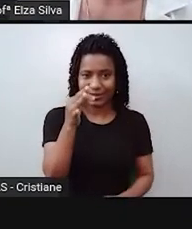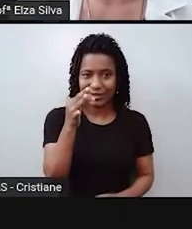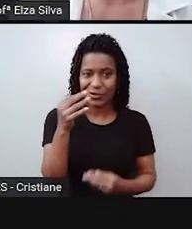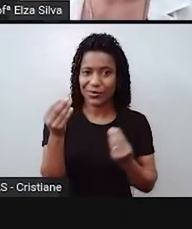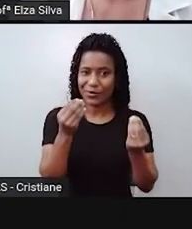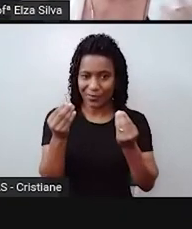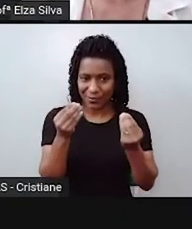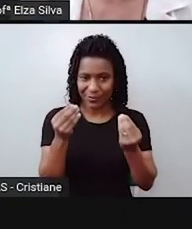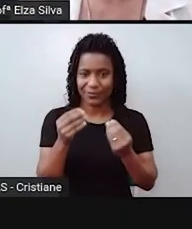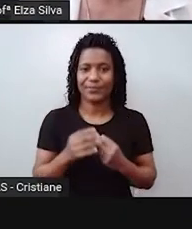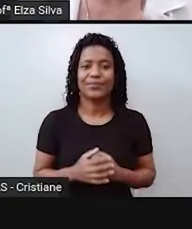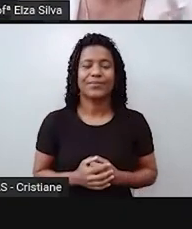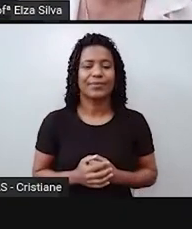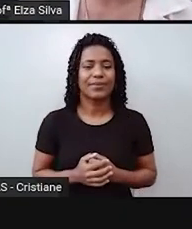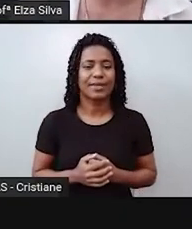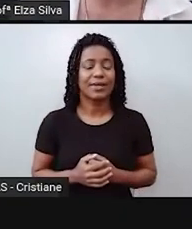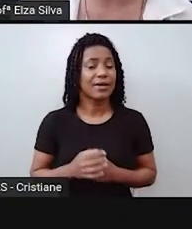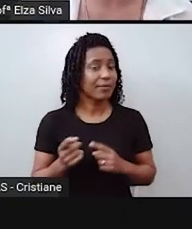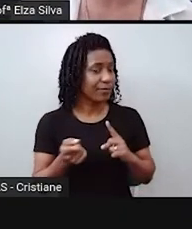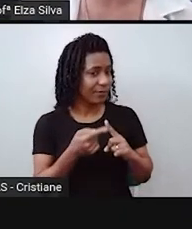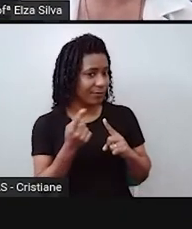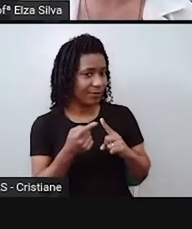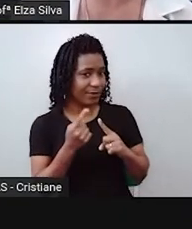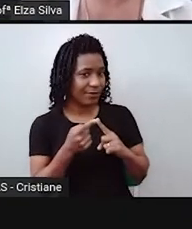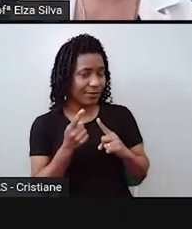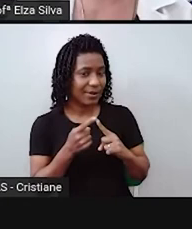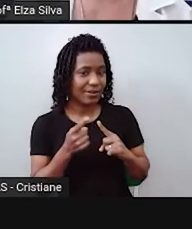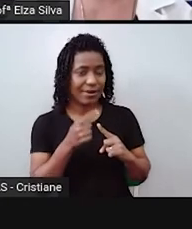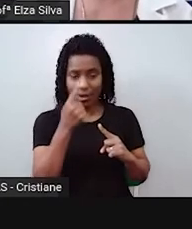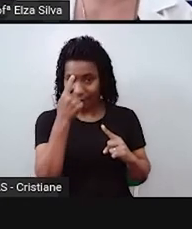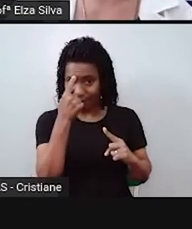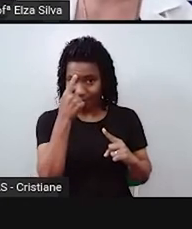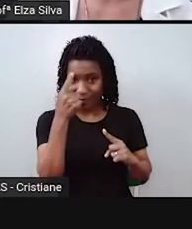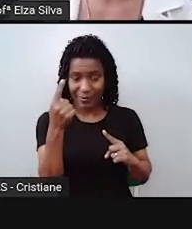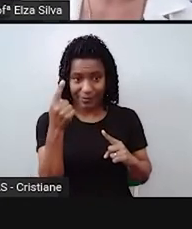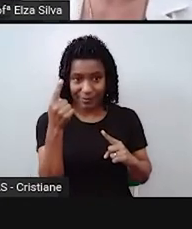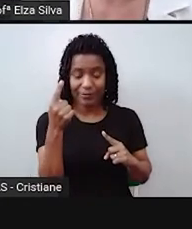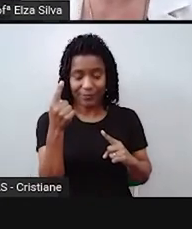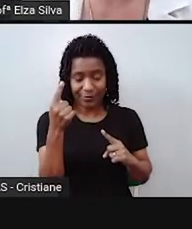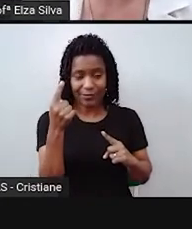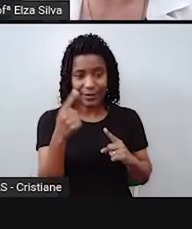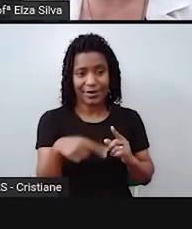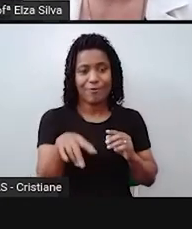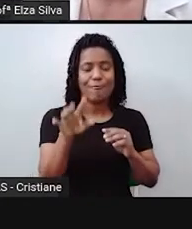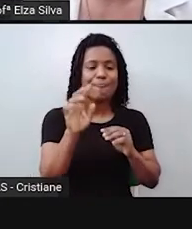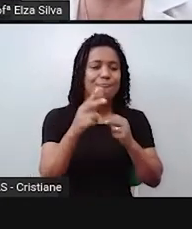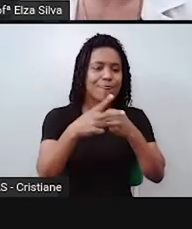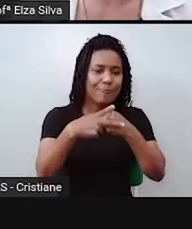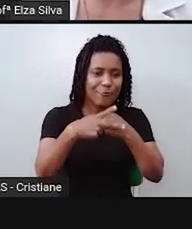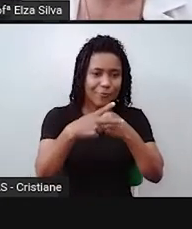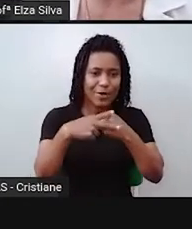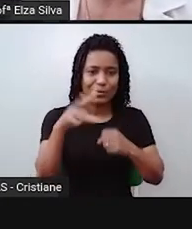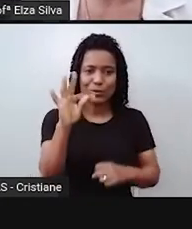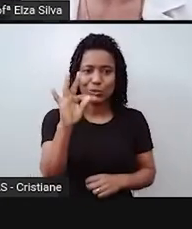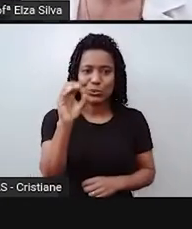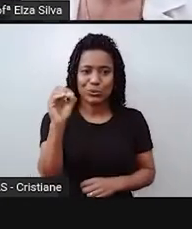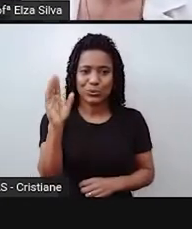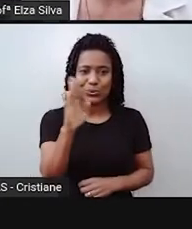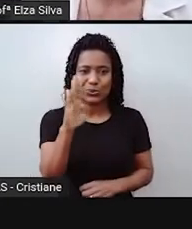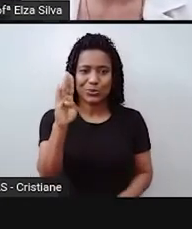Então, lembrando que primeiramente a gente precisa do verbo to be para construir este futuro.